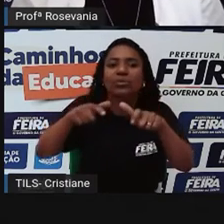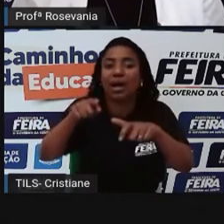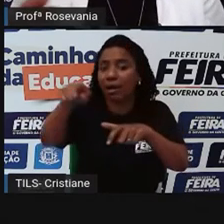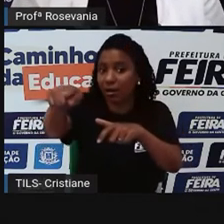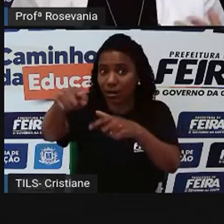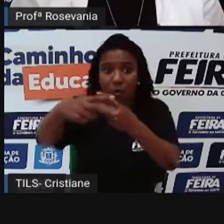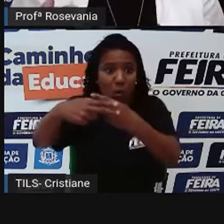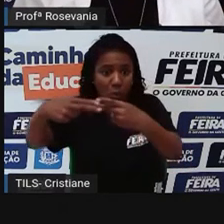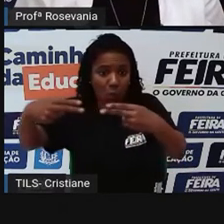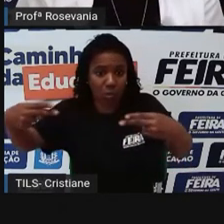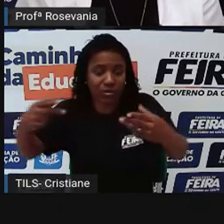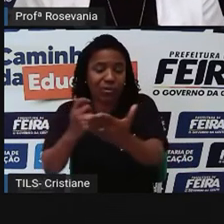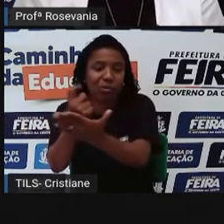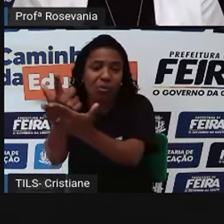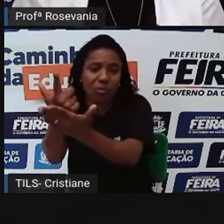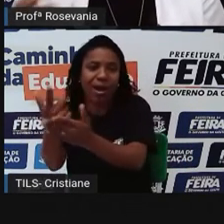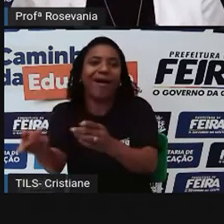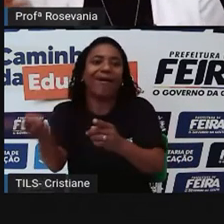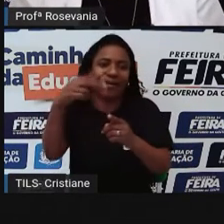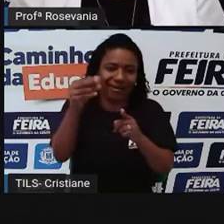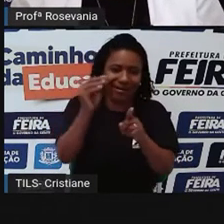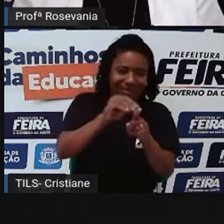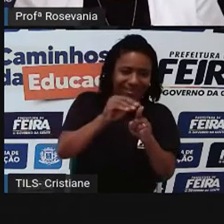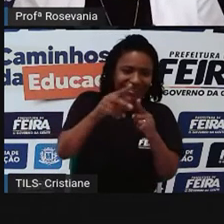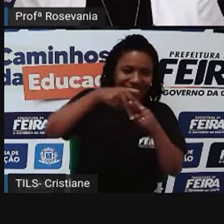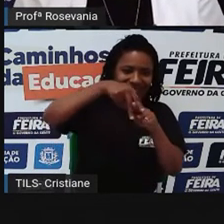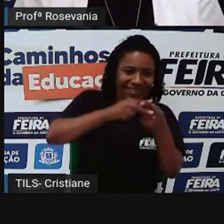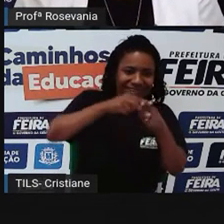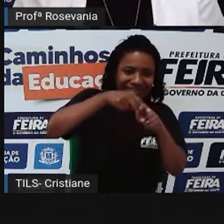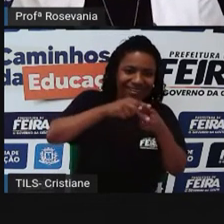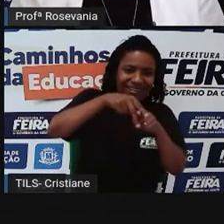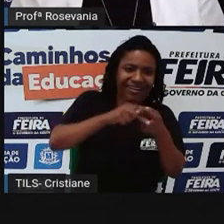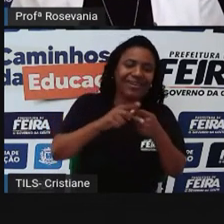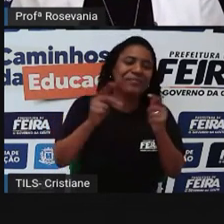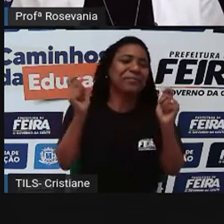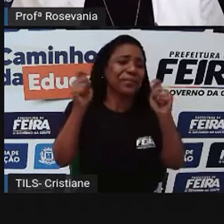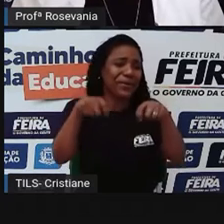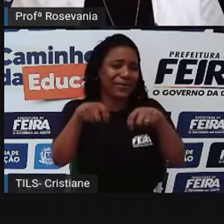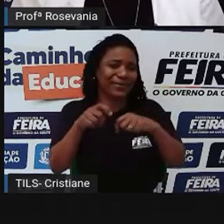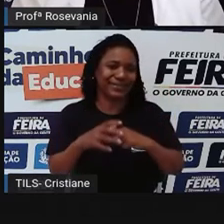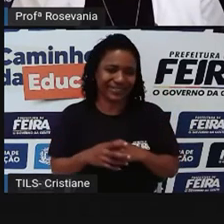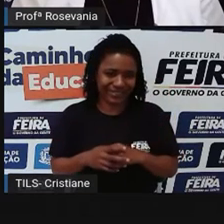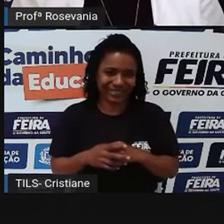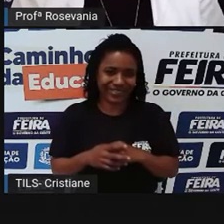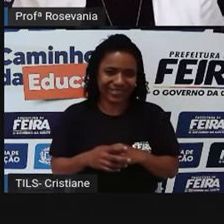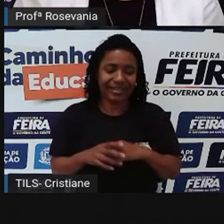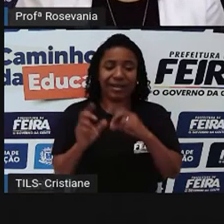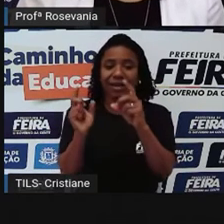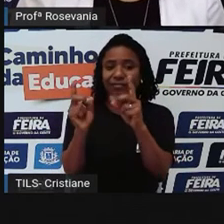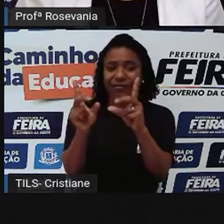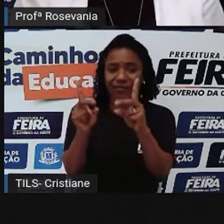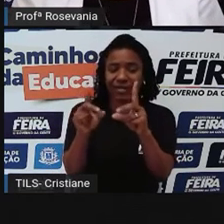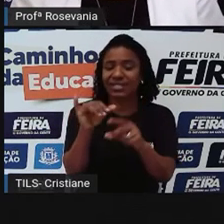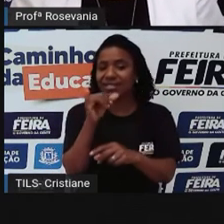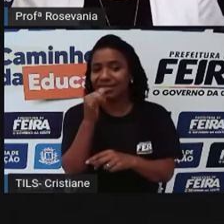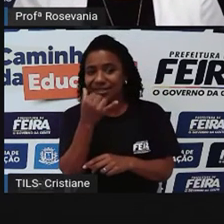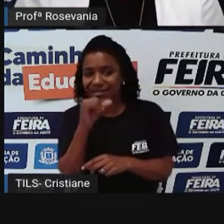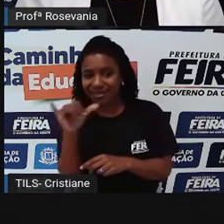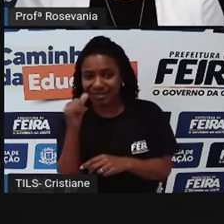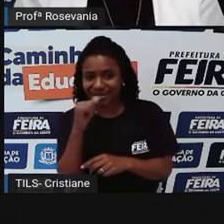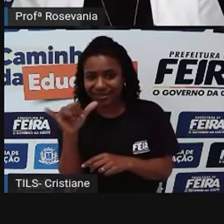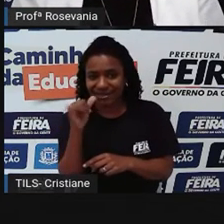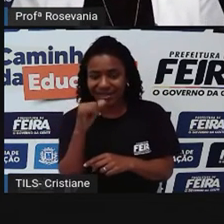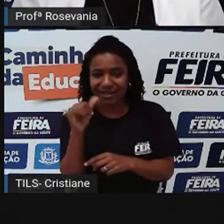que são usados que você vai comprar com preço mais em conta e pode até utilizar aquela peça, vende produtos eletrônicos também em algumas